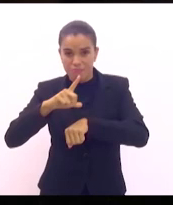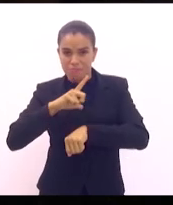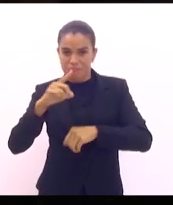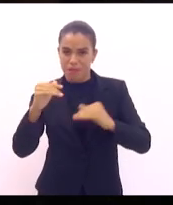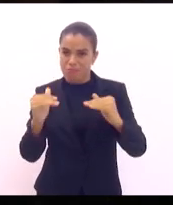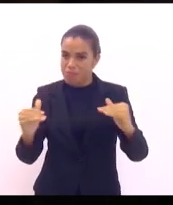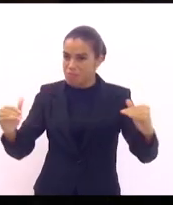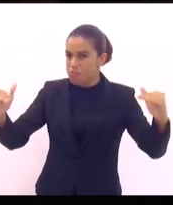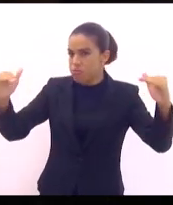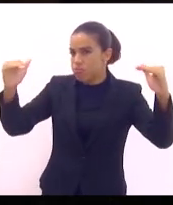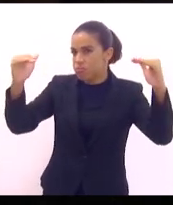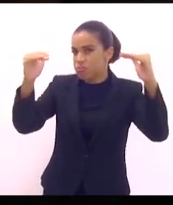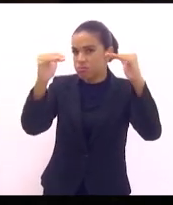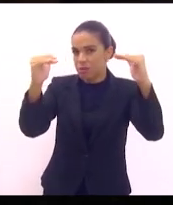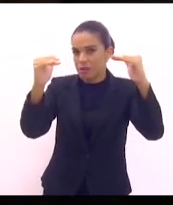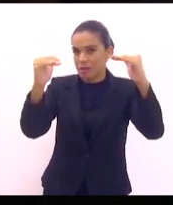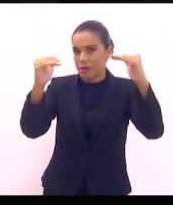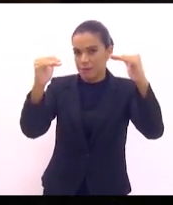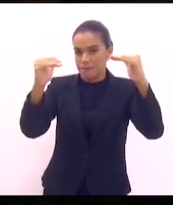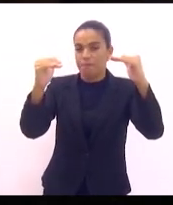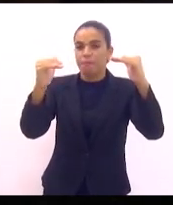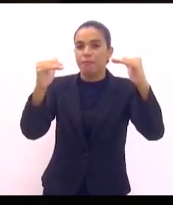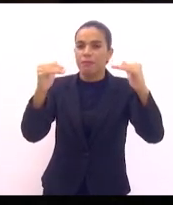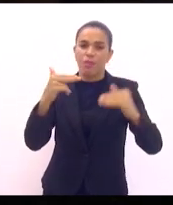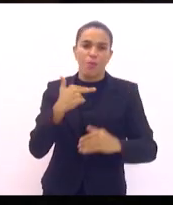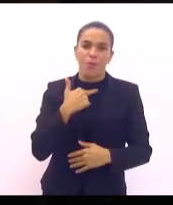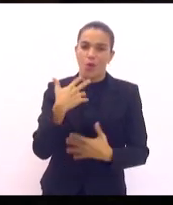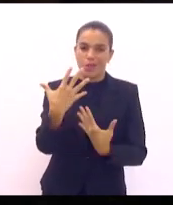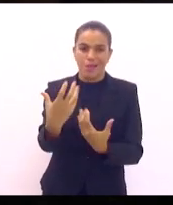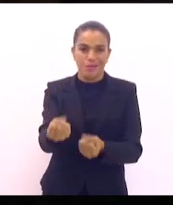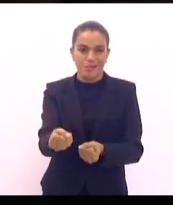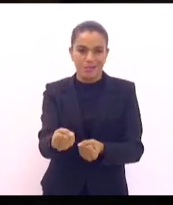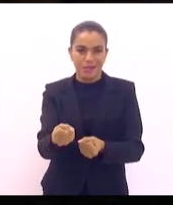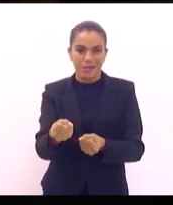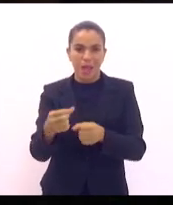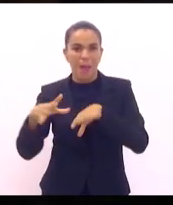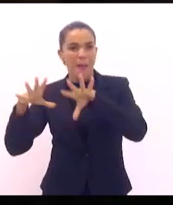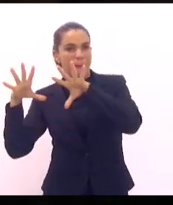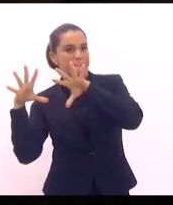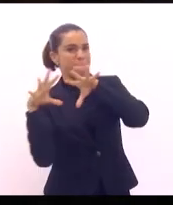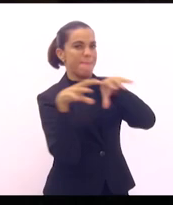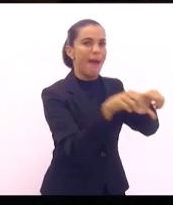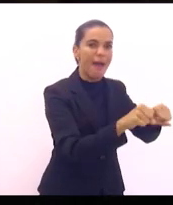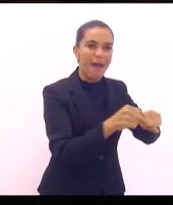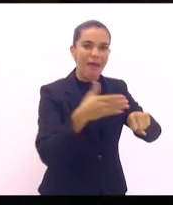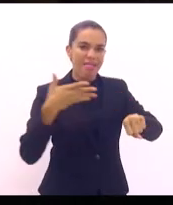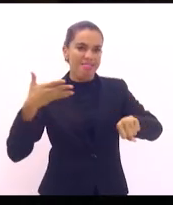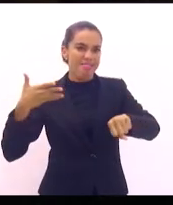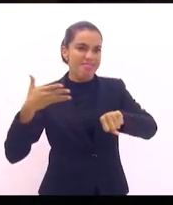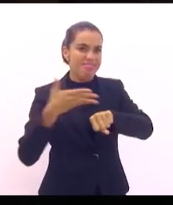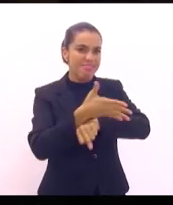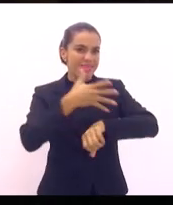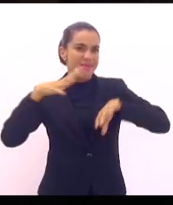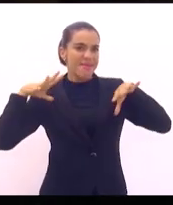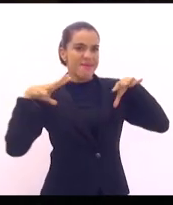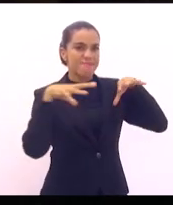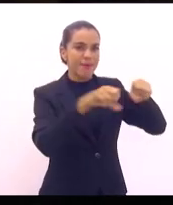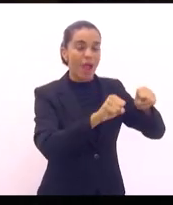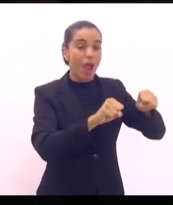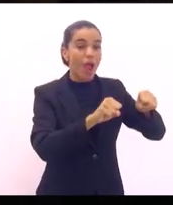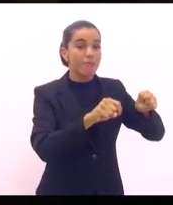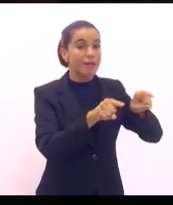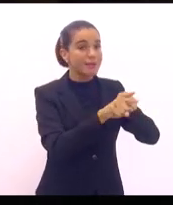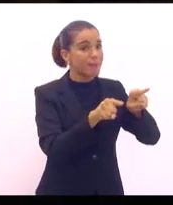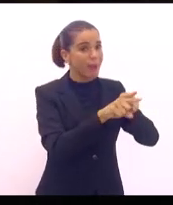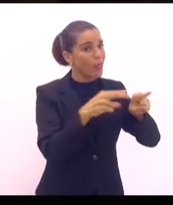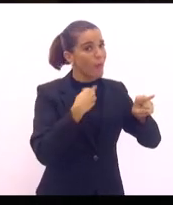não pode permitir ser invadido nem invadir outro